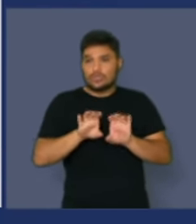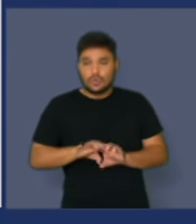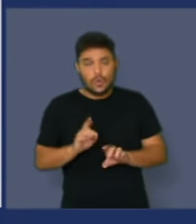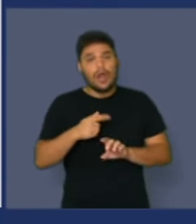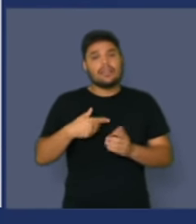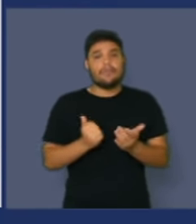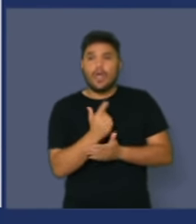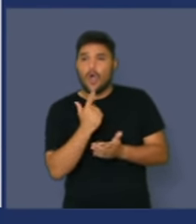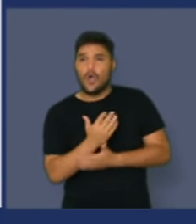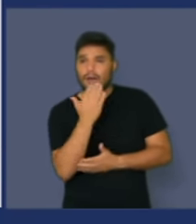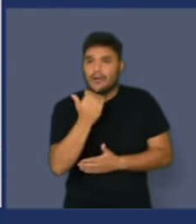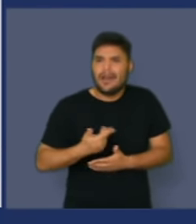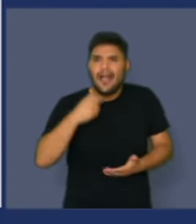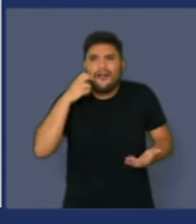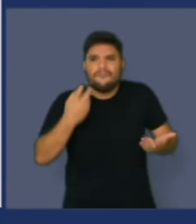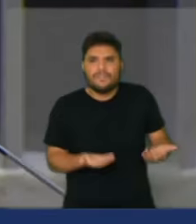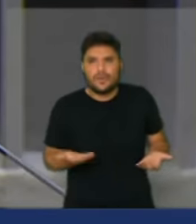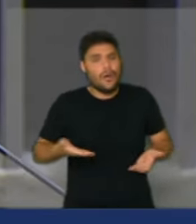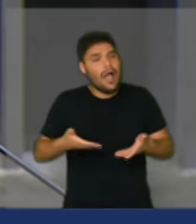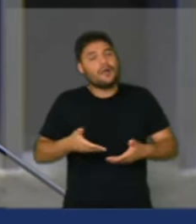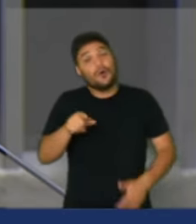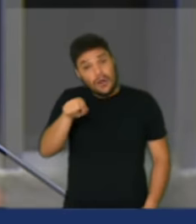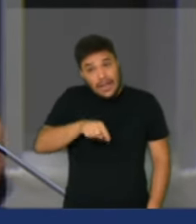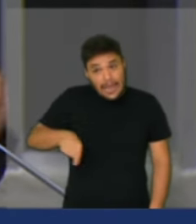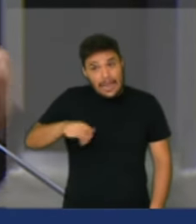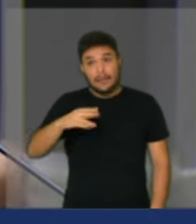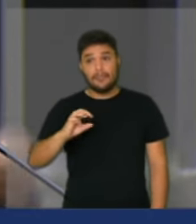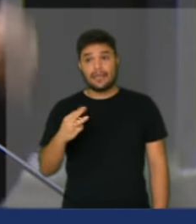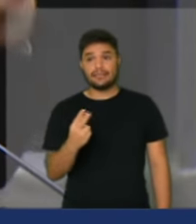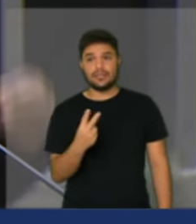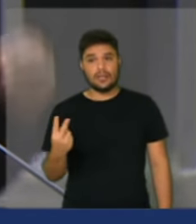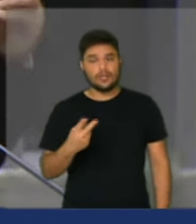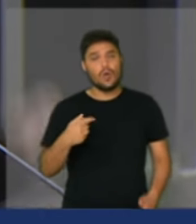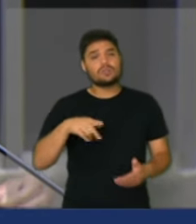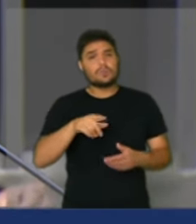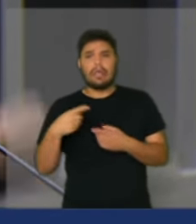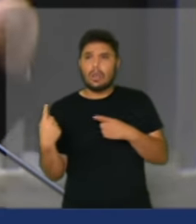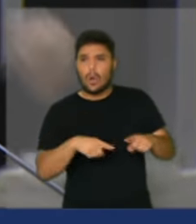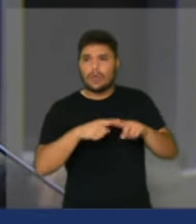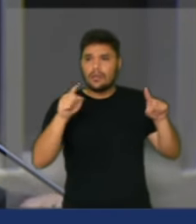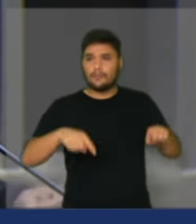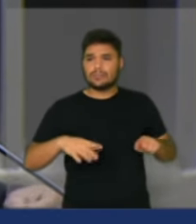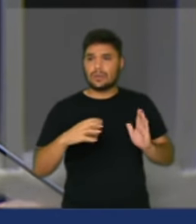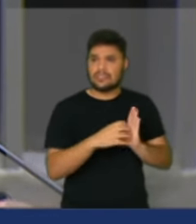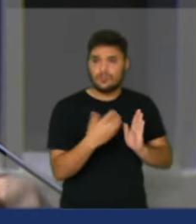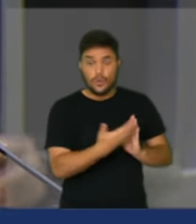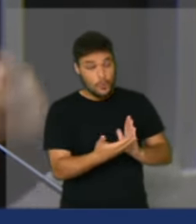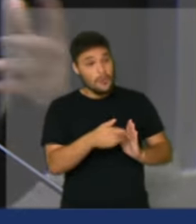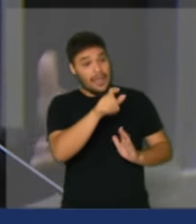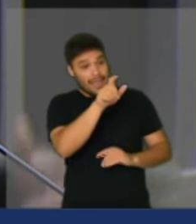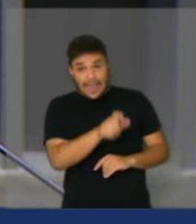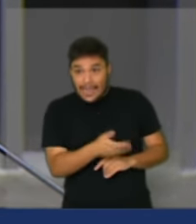aquisição de alimento, é uma vergonha. E agora, então, pela PEC 32, ataca o servidor público que se dedicou